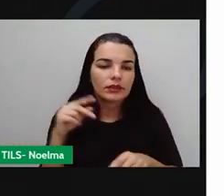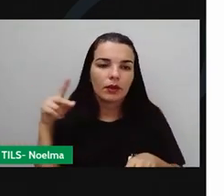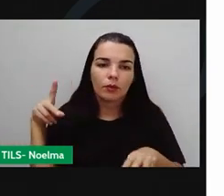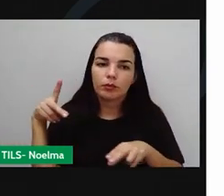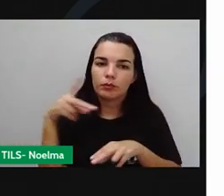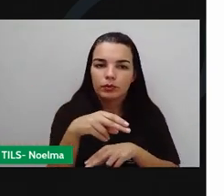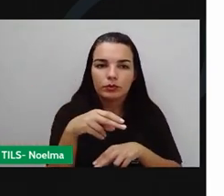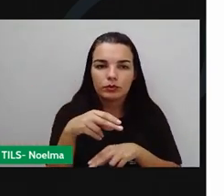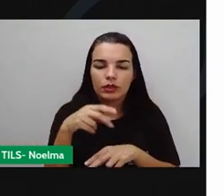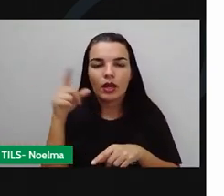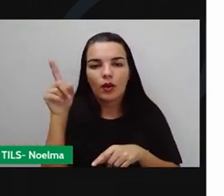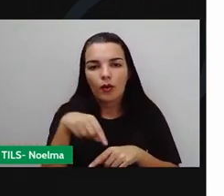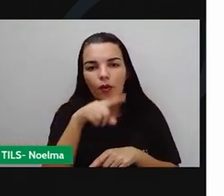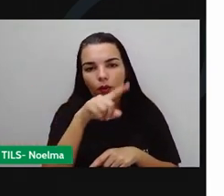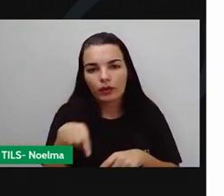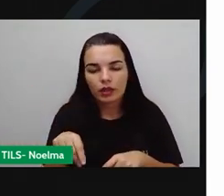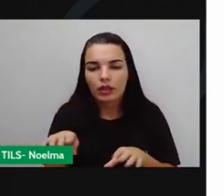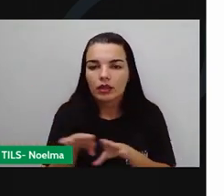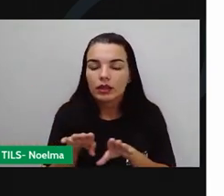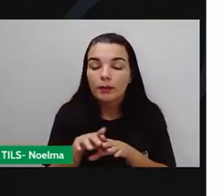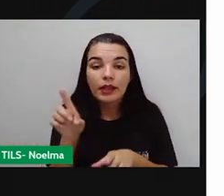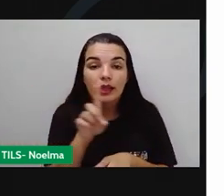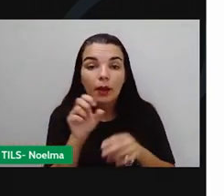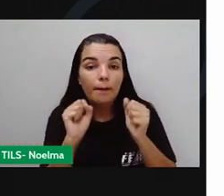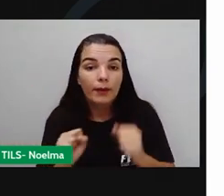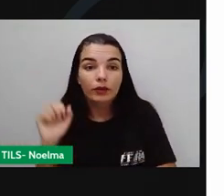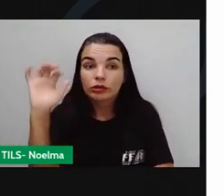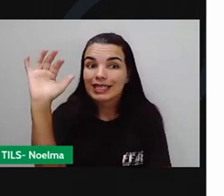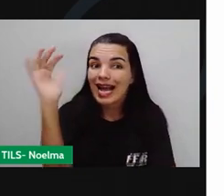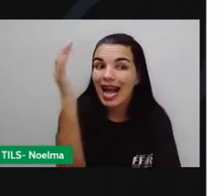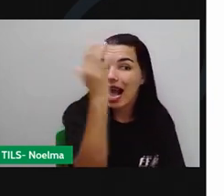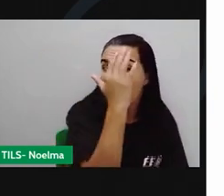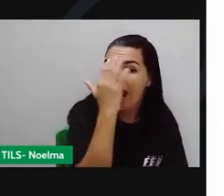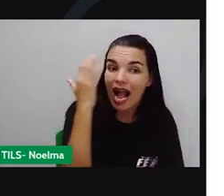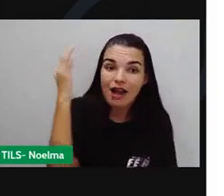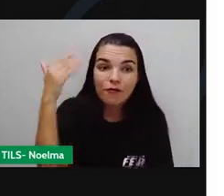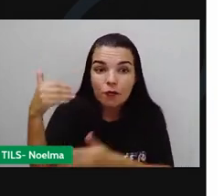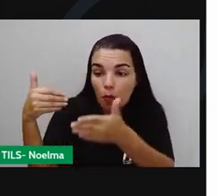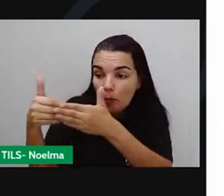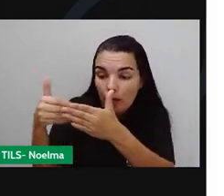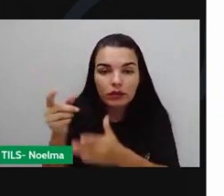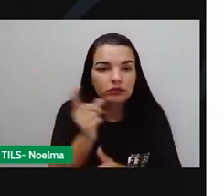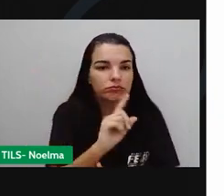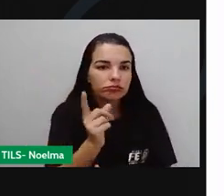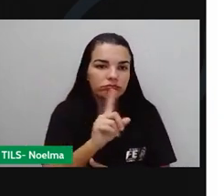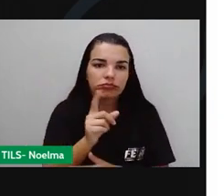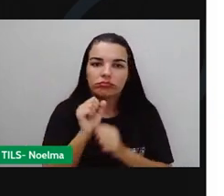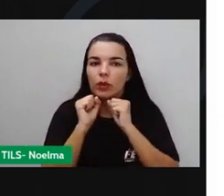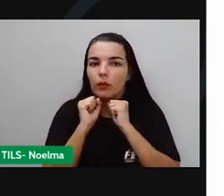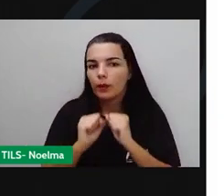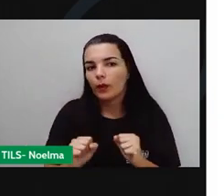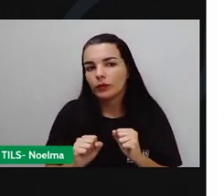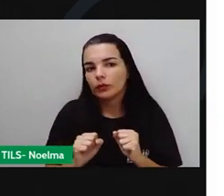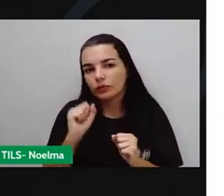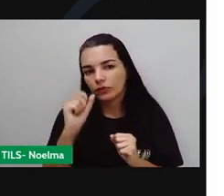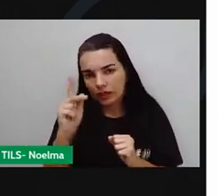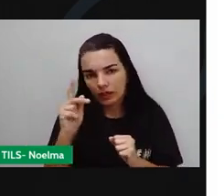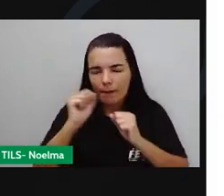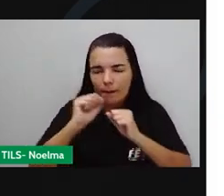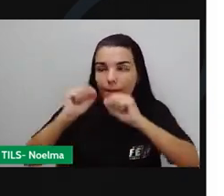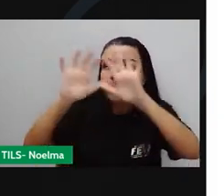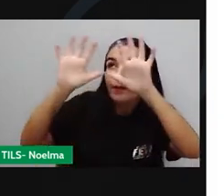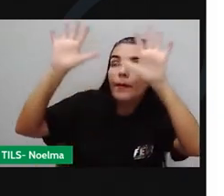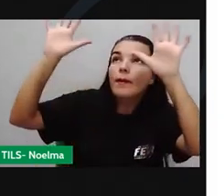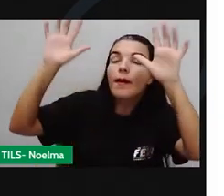tem que ser observado se não tem nenhuma mata próximo ao local de solta, de queima dos artefatos. Porque uma fagulha é o